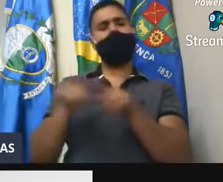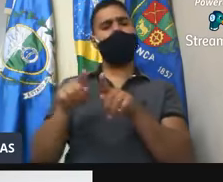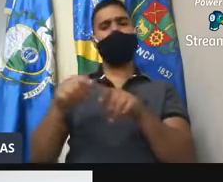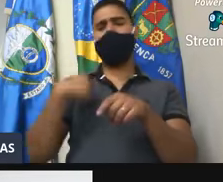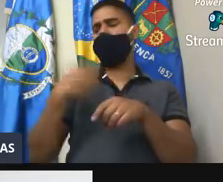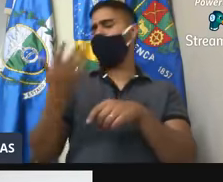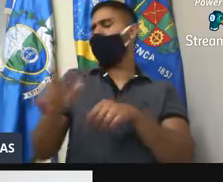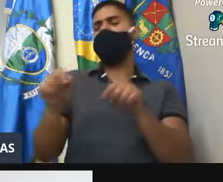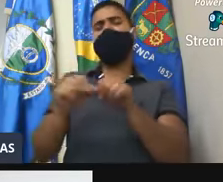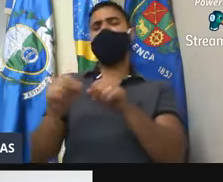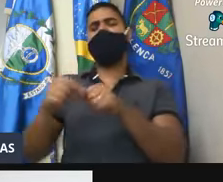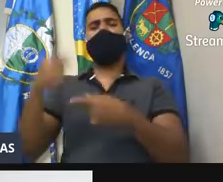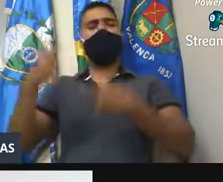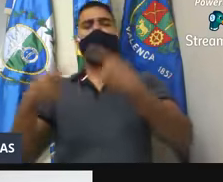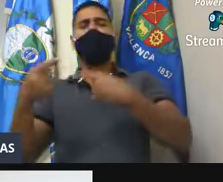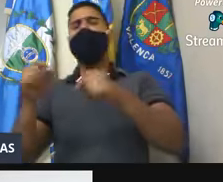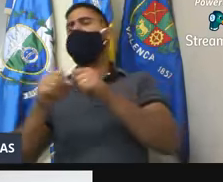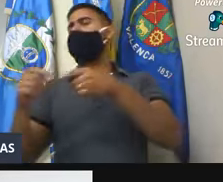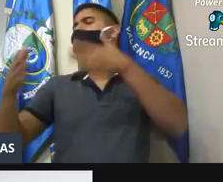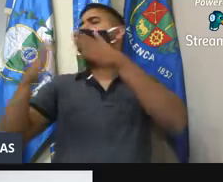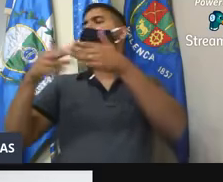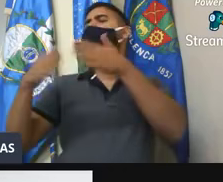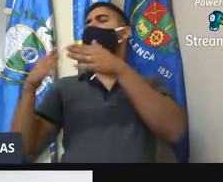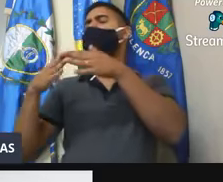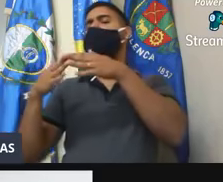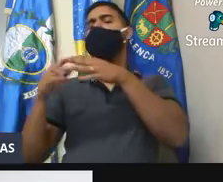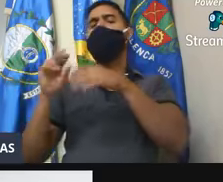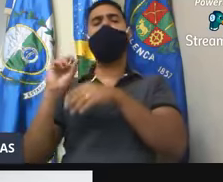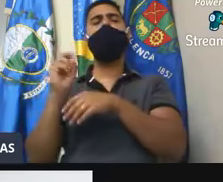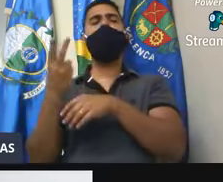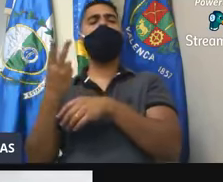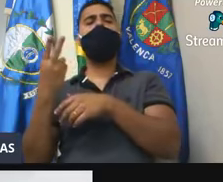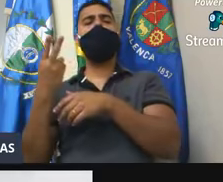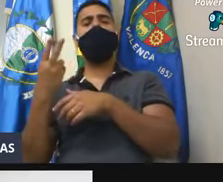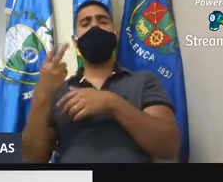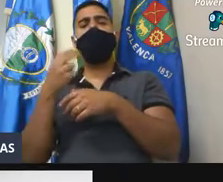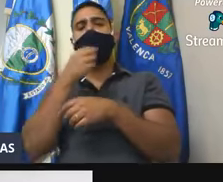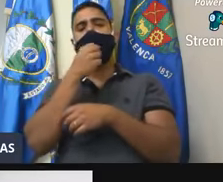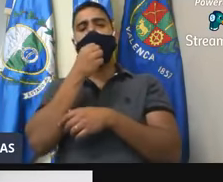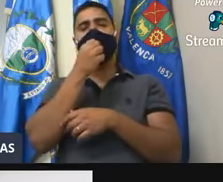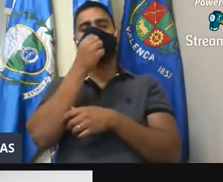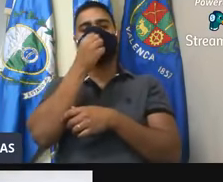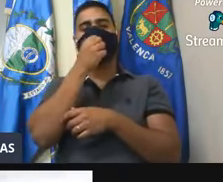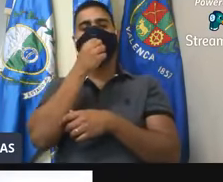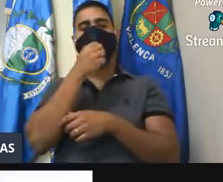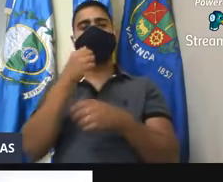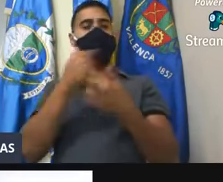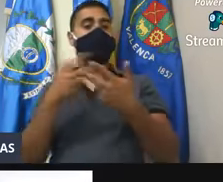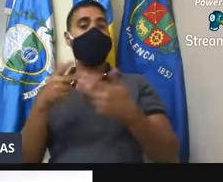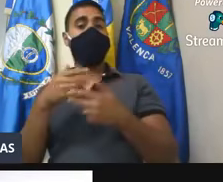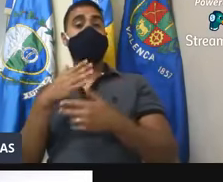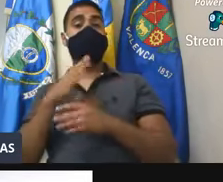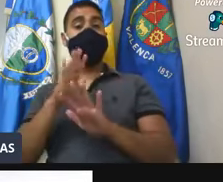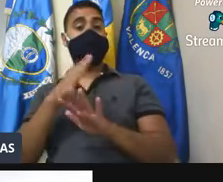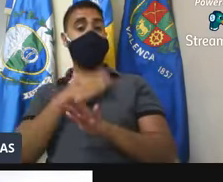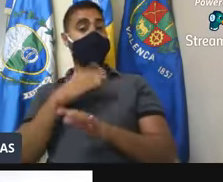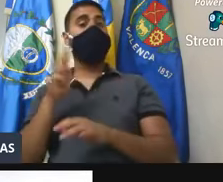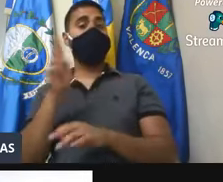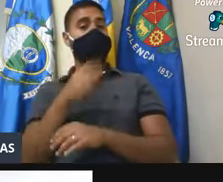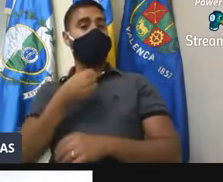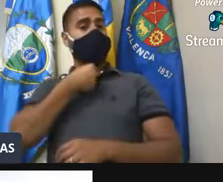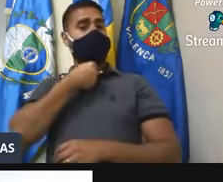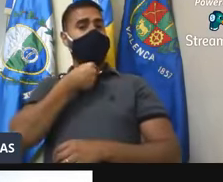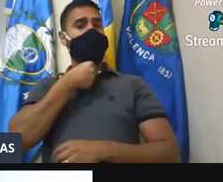em cima de pedidos ou qualquer outra, de outra natureza. Agora, vou usar esse microfone